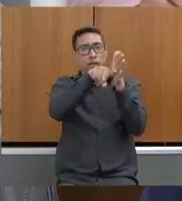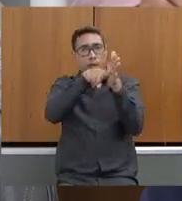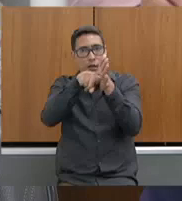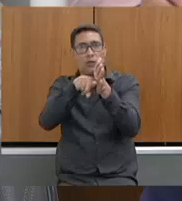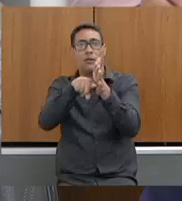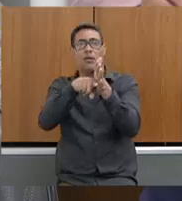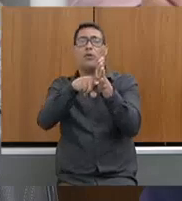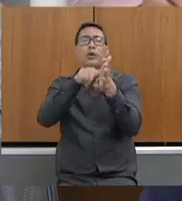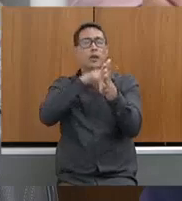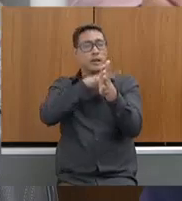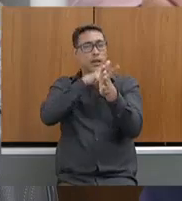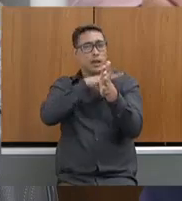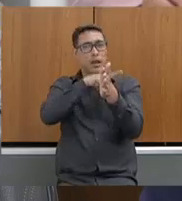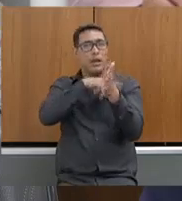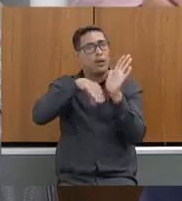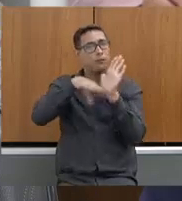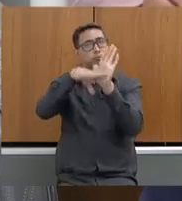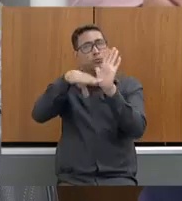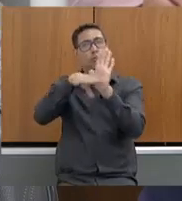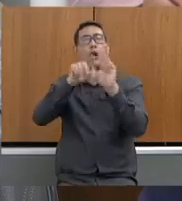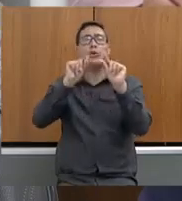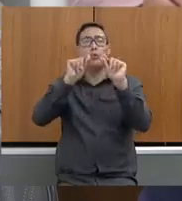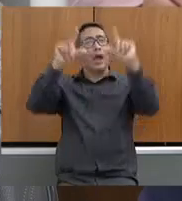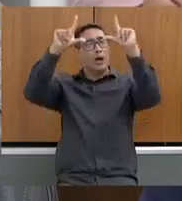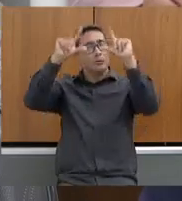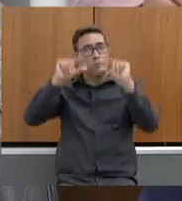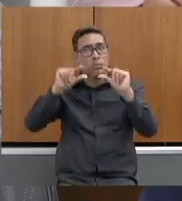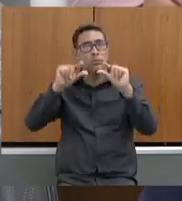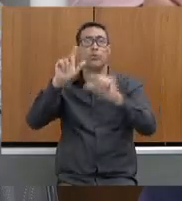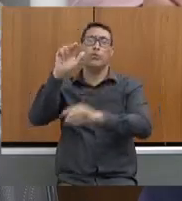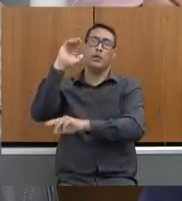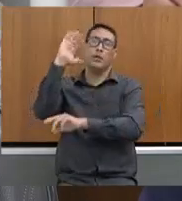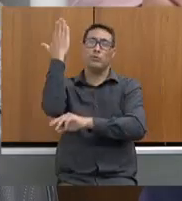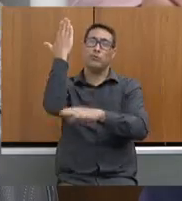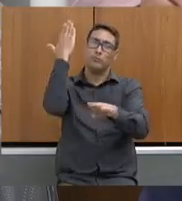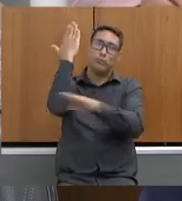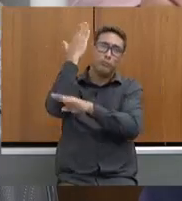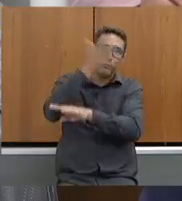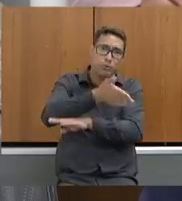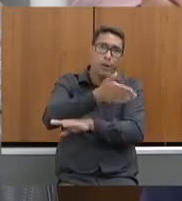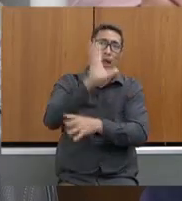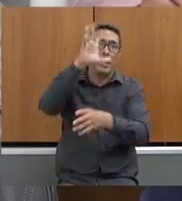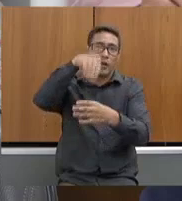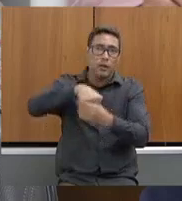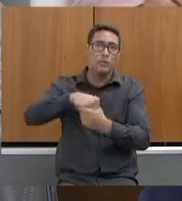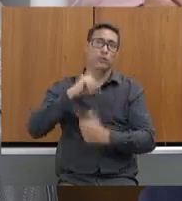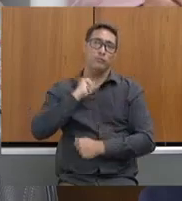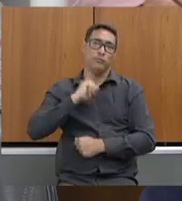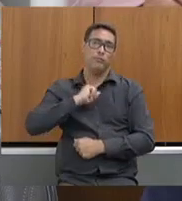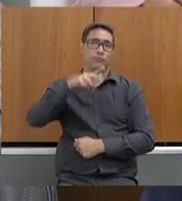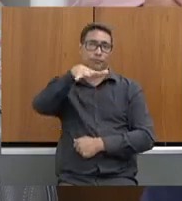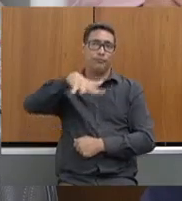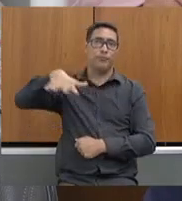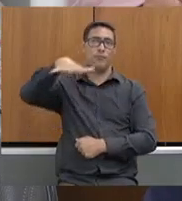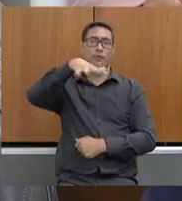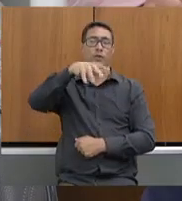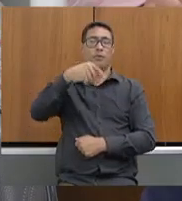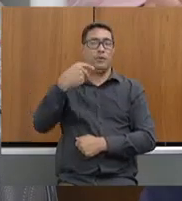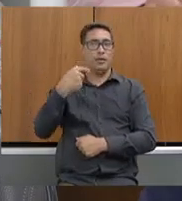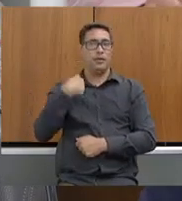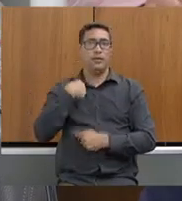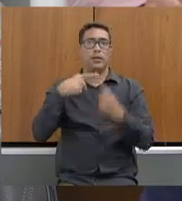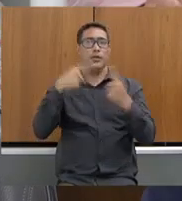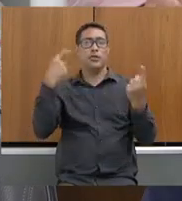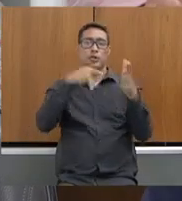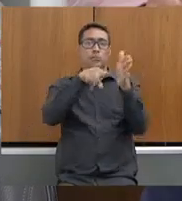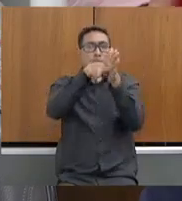efetivado a redução do desmatamento irregular no Estado de Minas Gerais, a partir da constatação